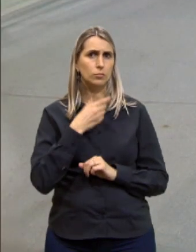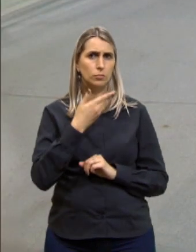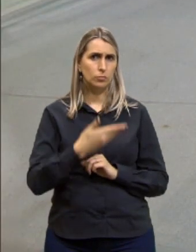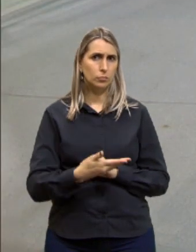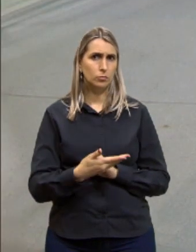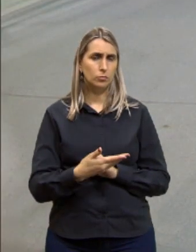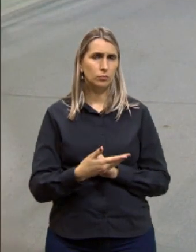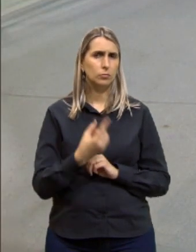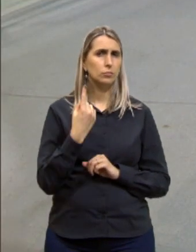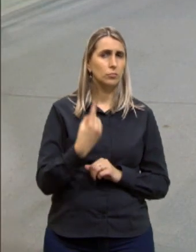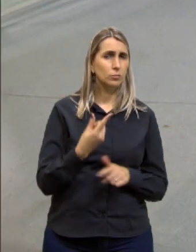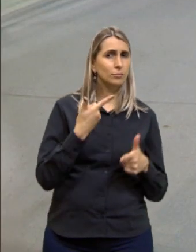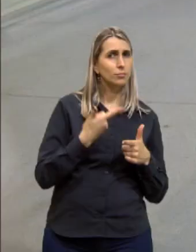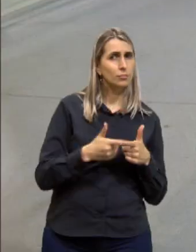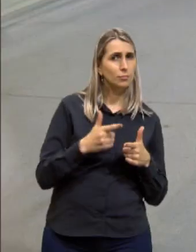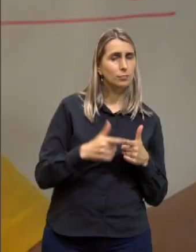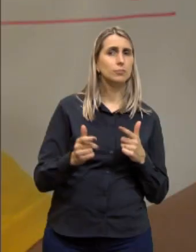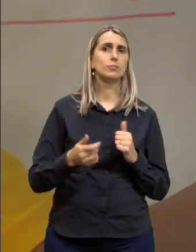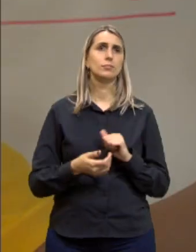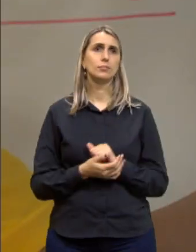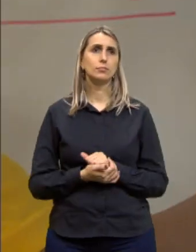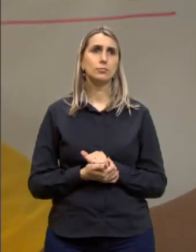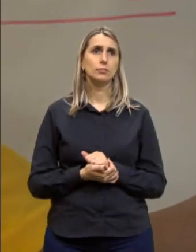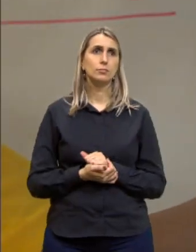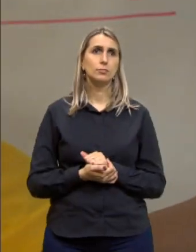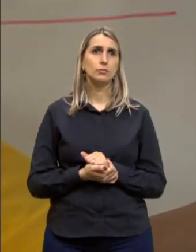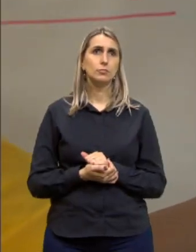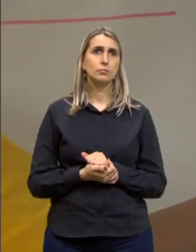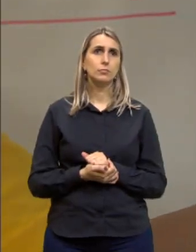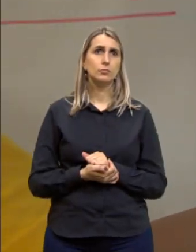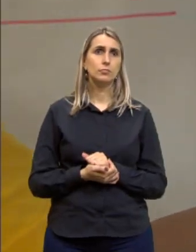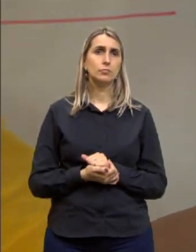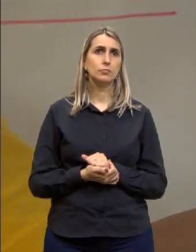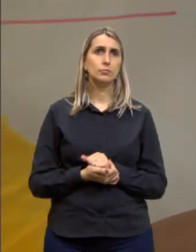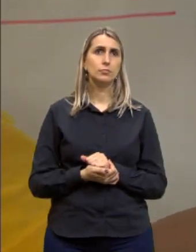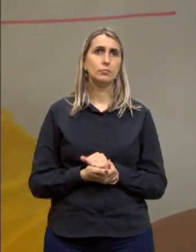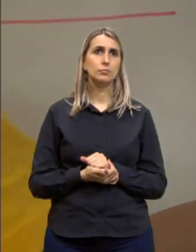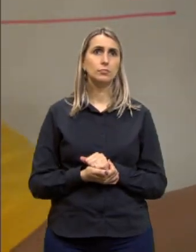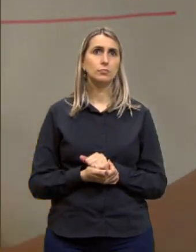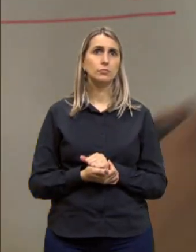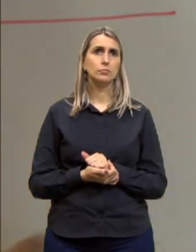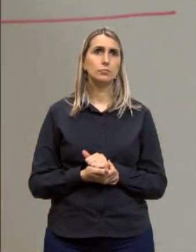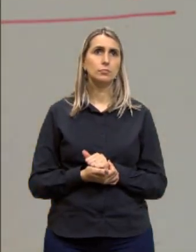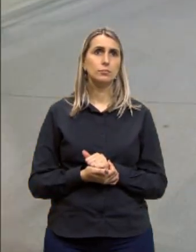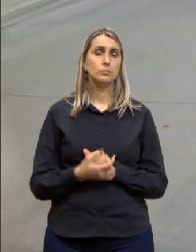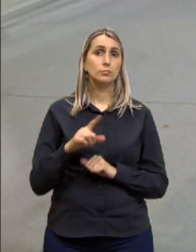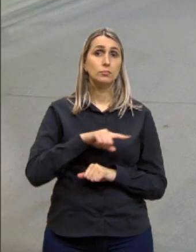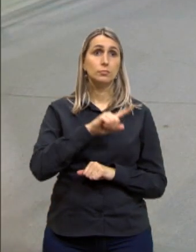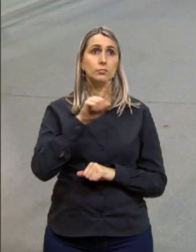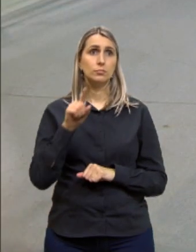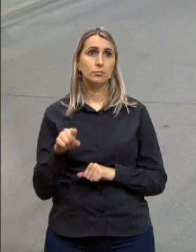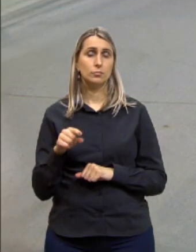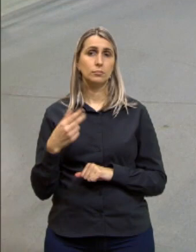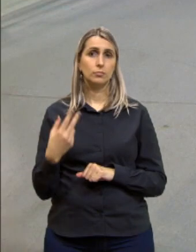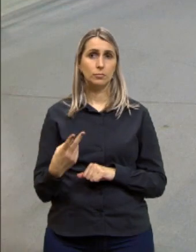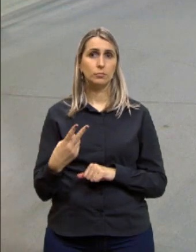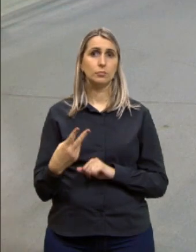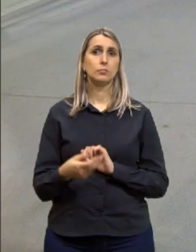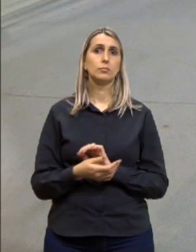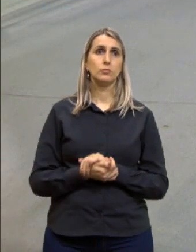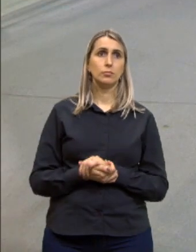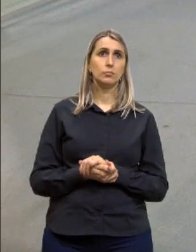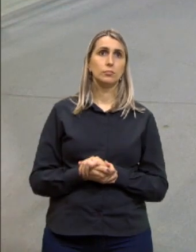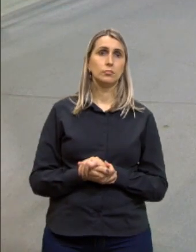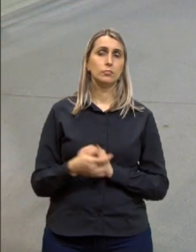um problema, tá? Um problema. E aqui no 2, a gente tem